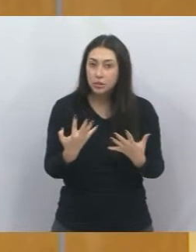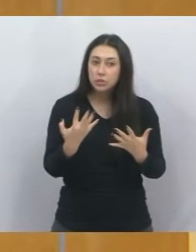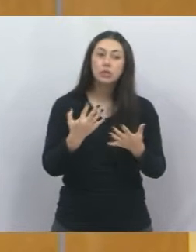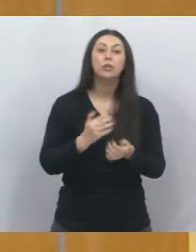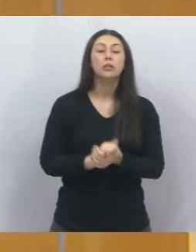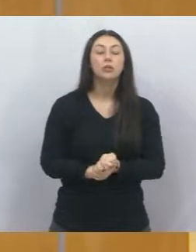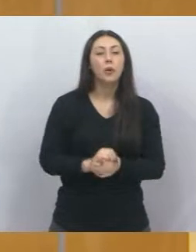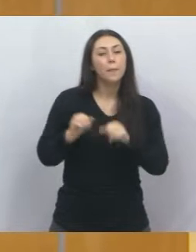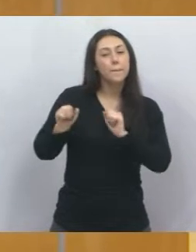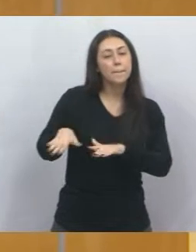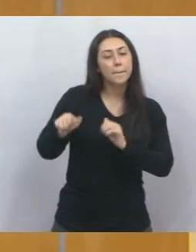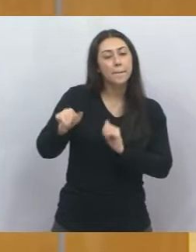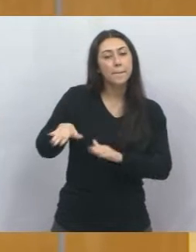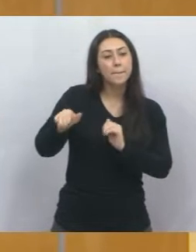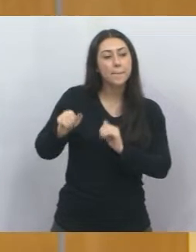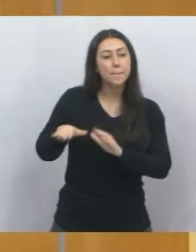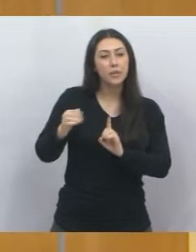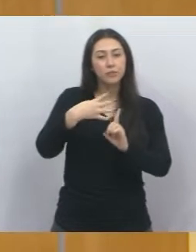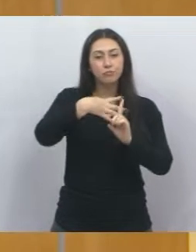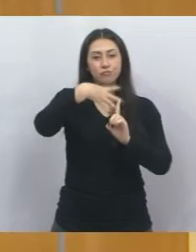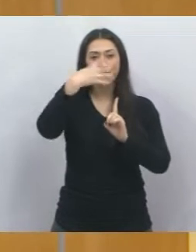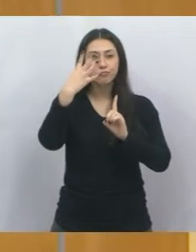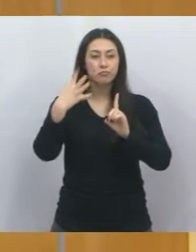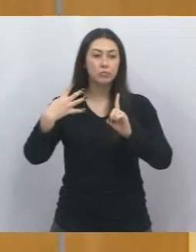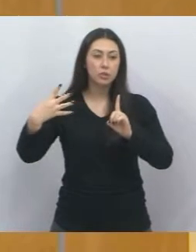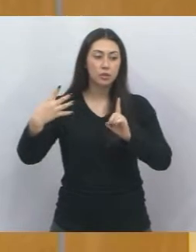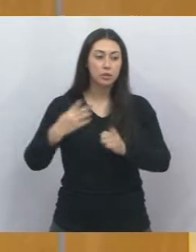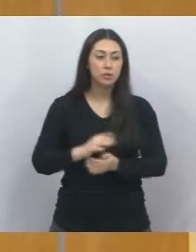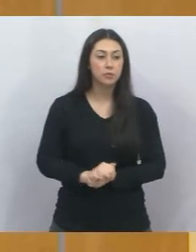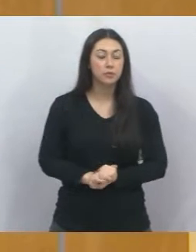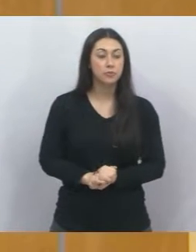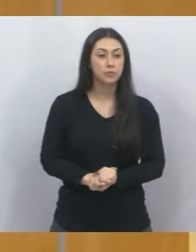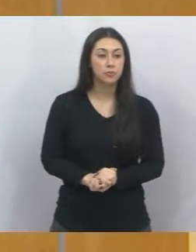dessa marcha aí LGBT em São Paulo.